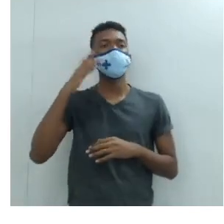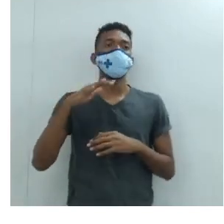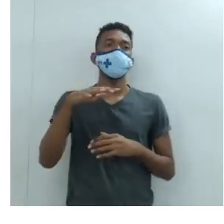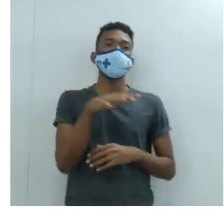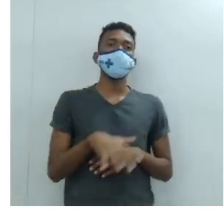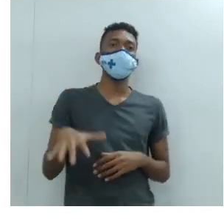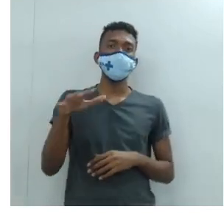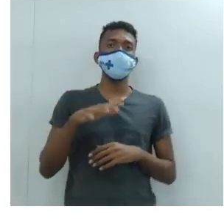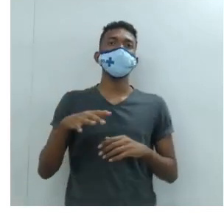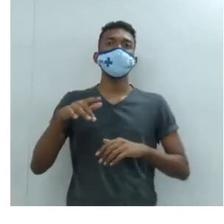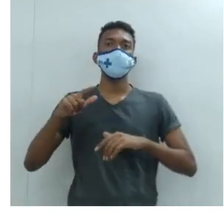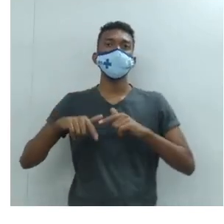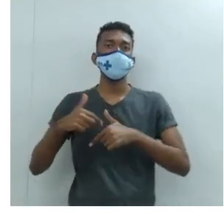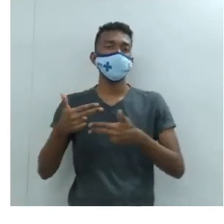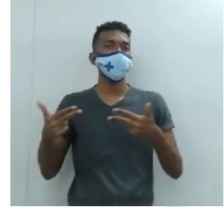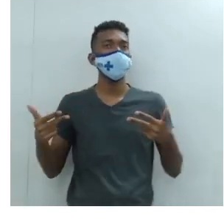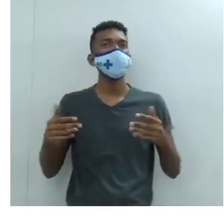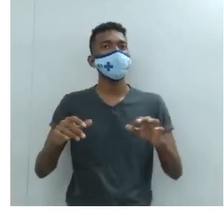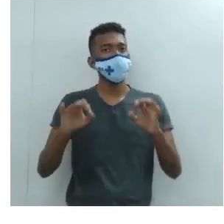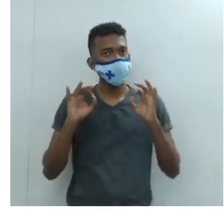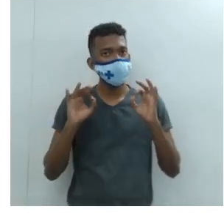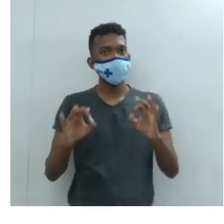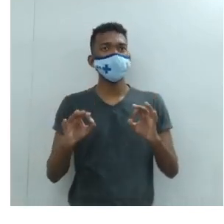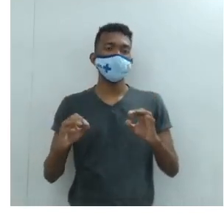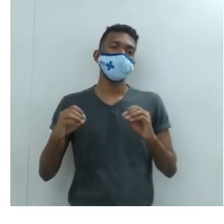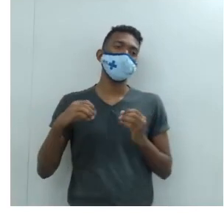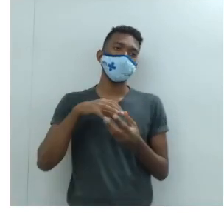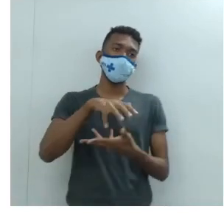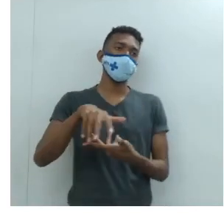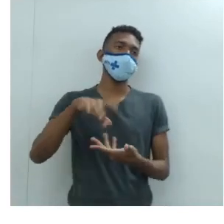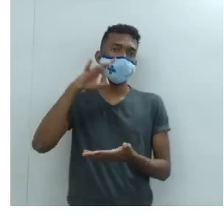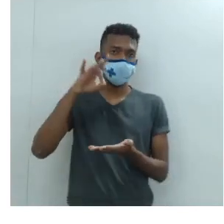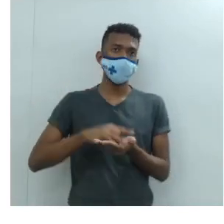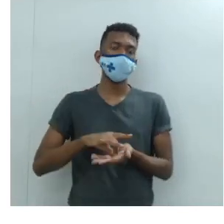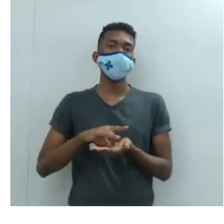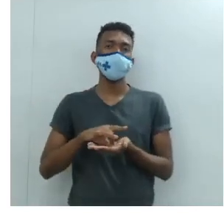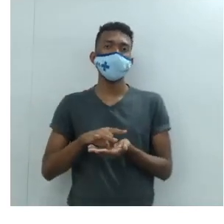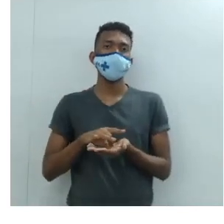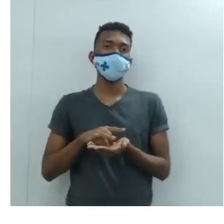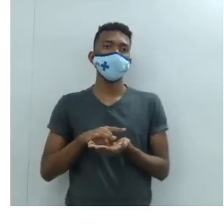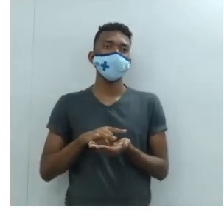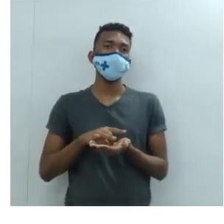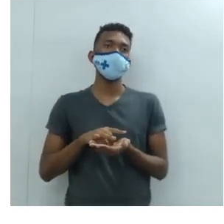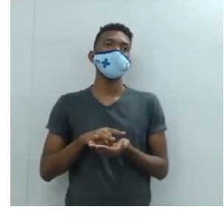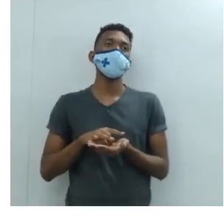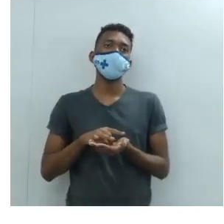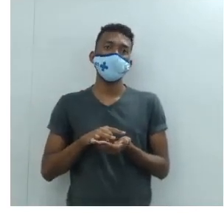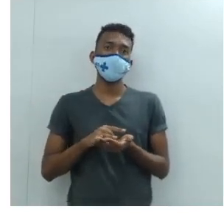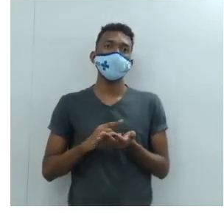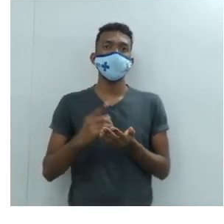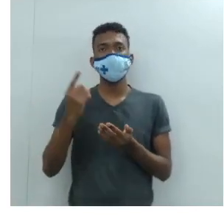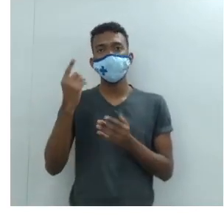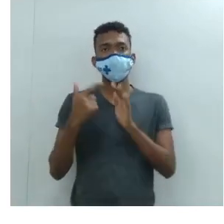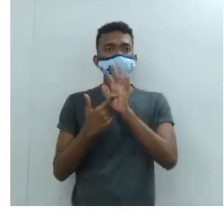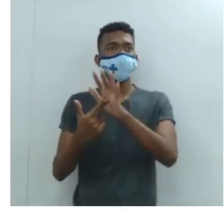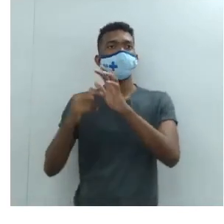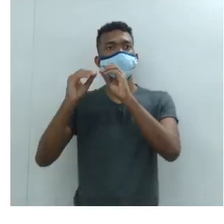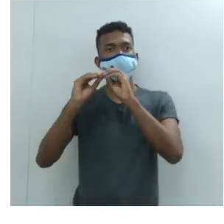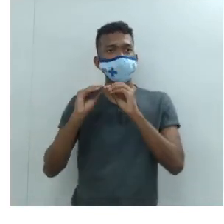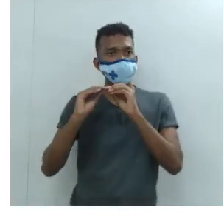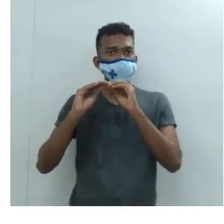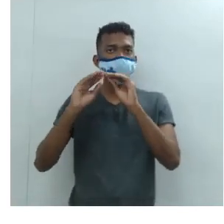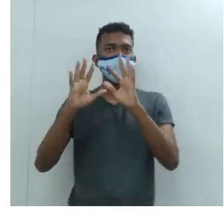como era de fato no mundo real. Então, se preocupavam com essa realidade, né?